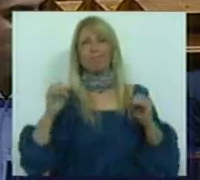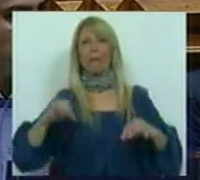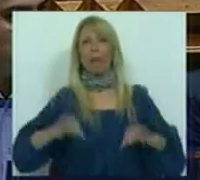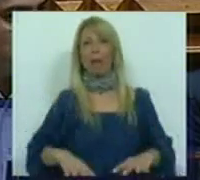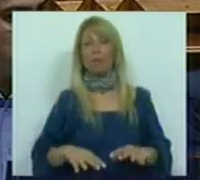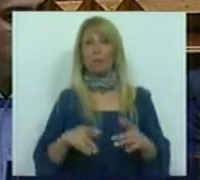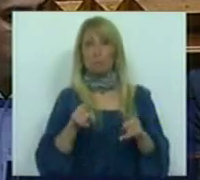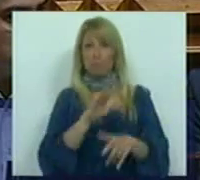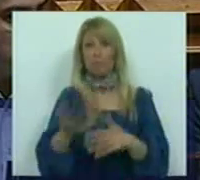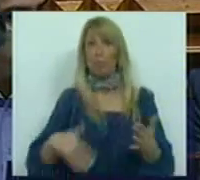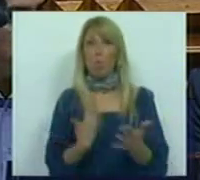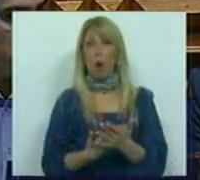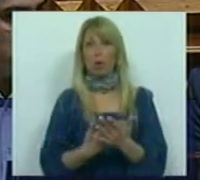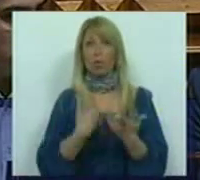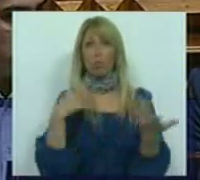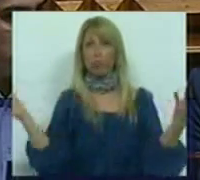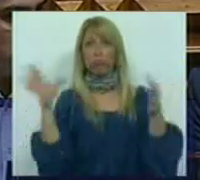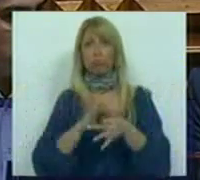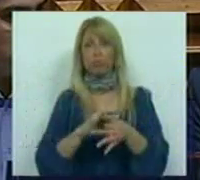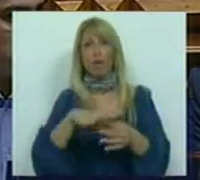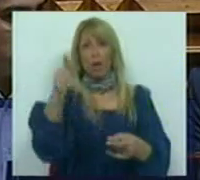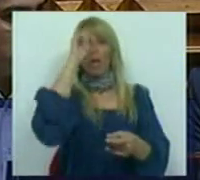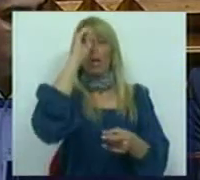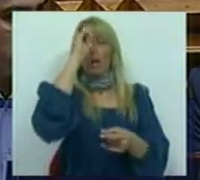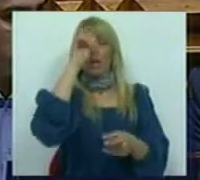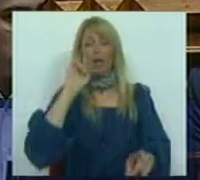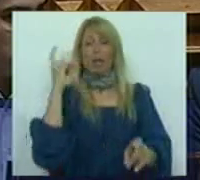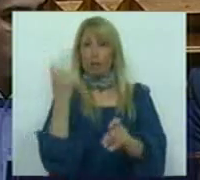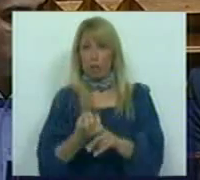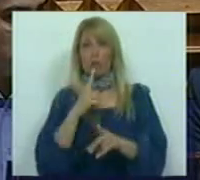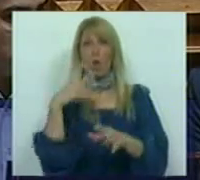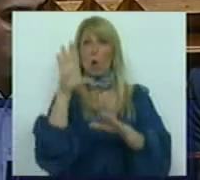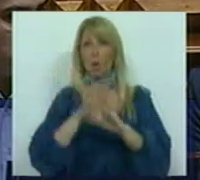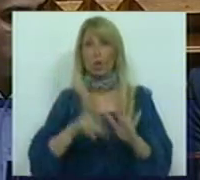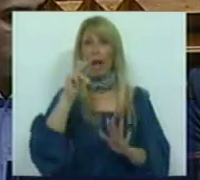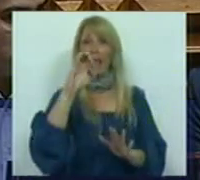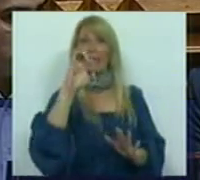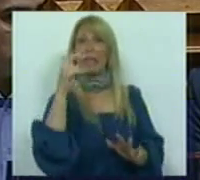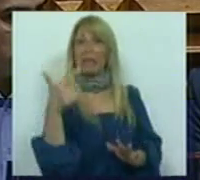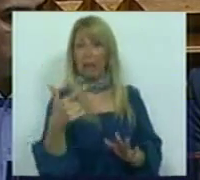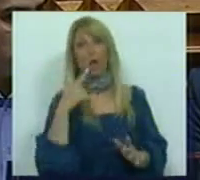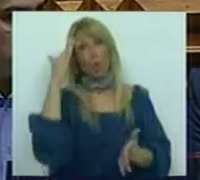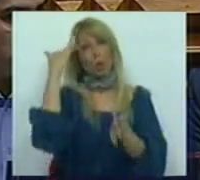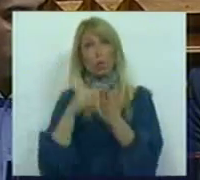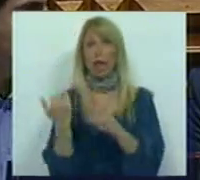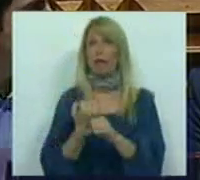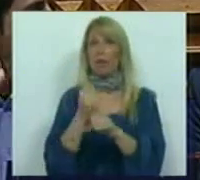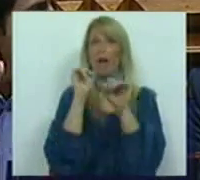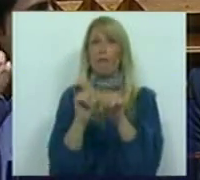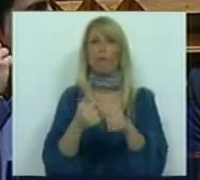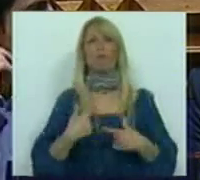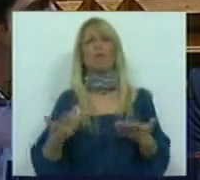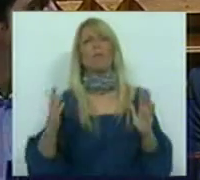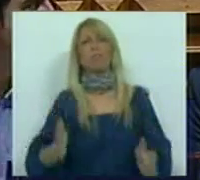respeita a fiscalização e às condições de atuação da ACT e ao resultado que têm a sua atividade. Não